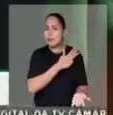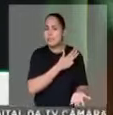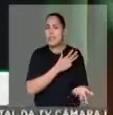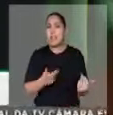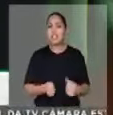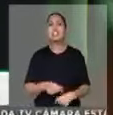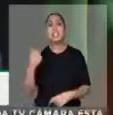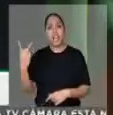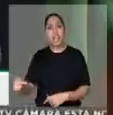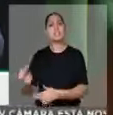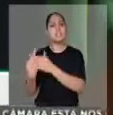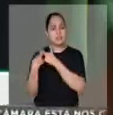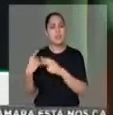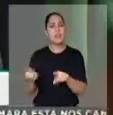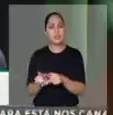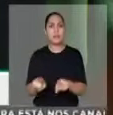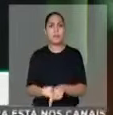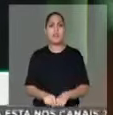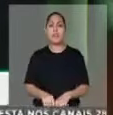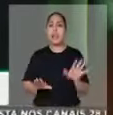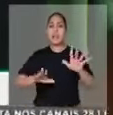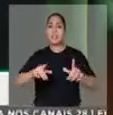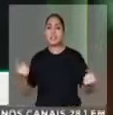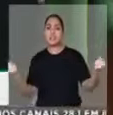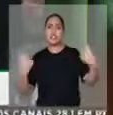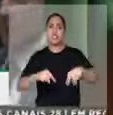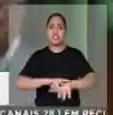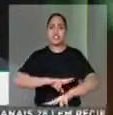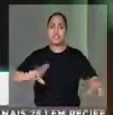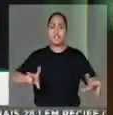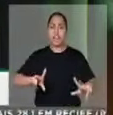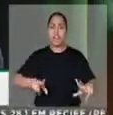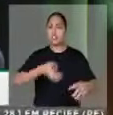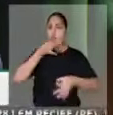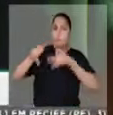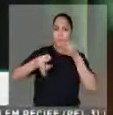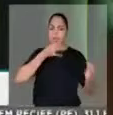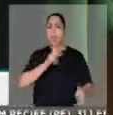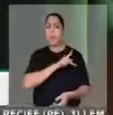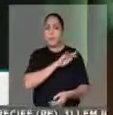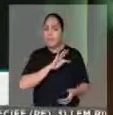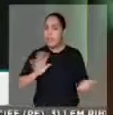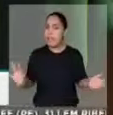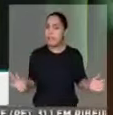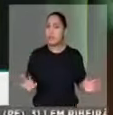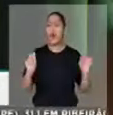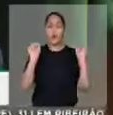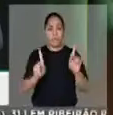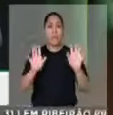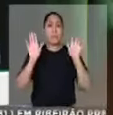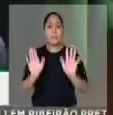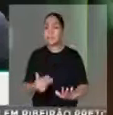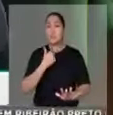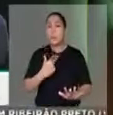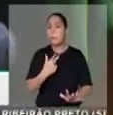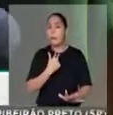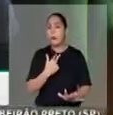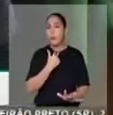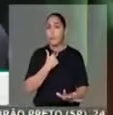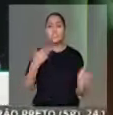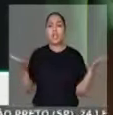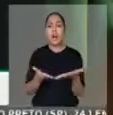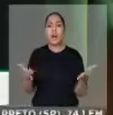divergem dos governos do PT. Mas que nós não podemos, nesse momento, fragilizar